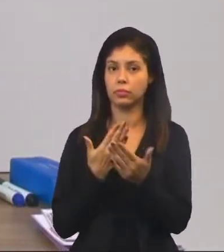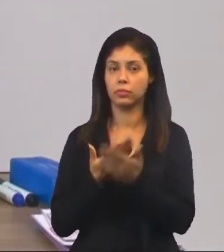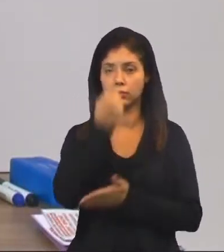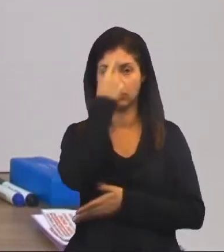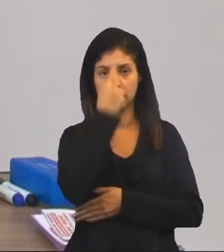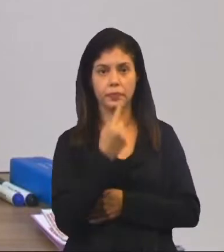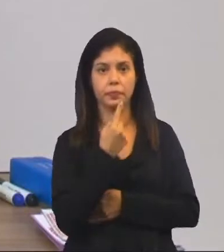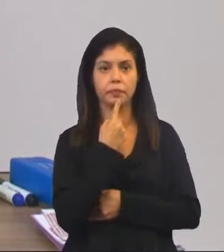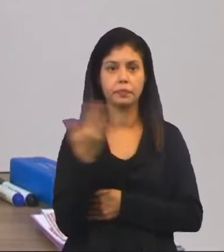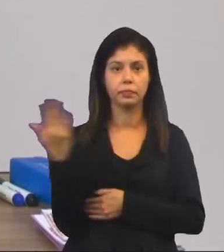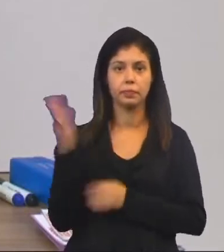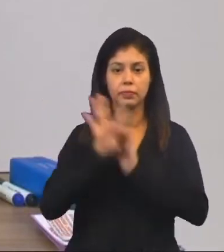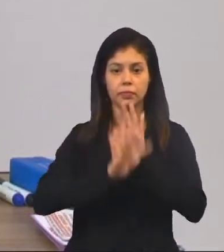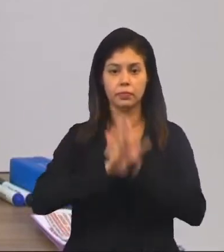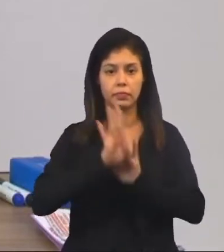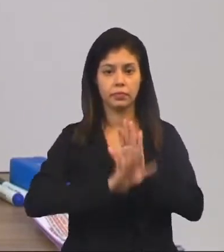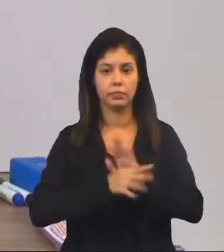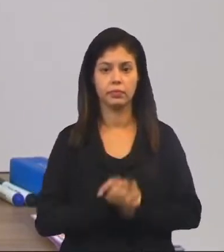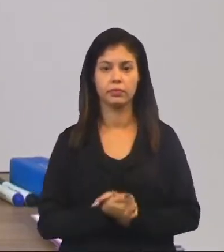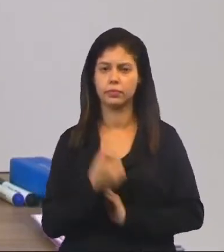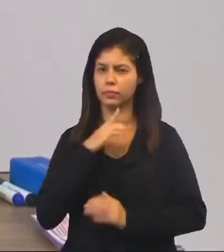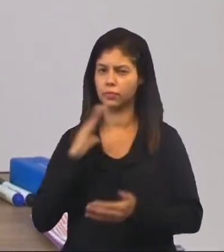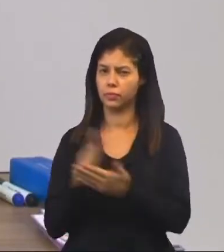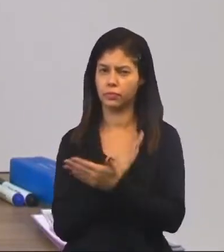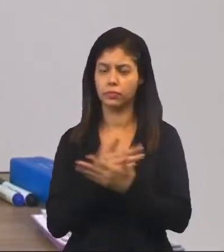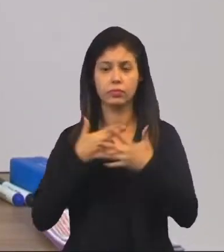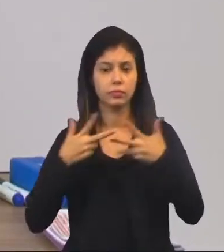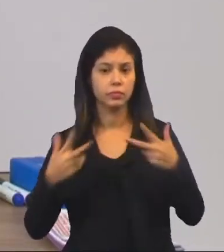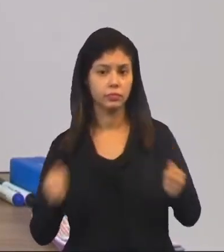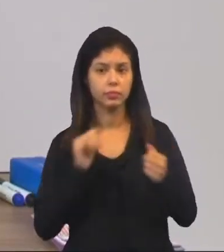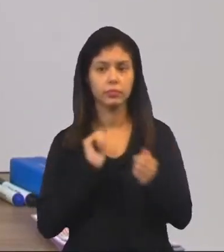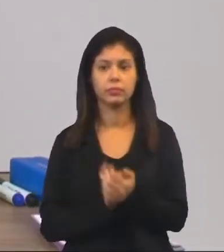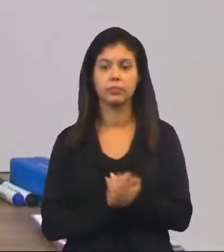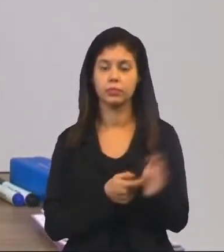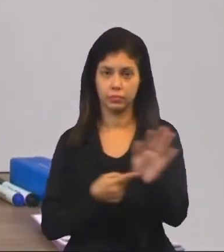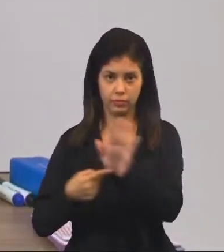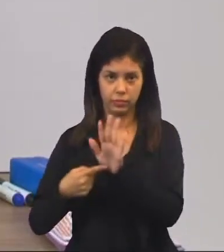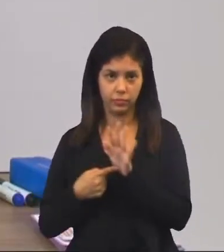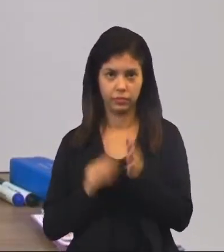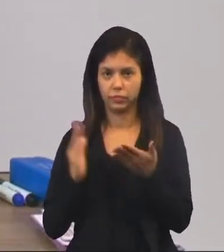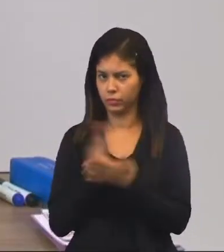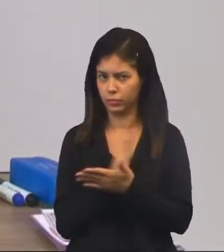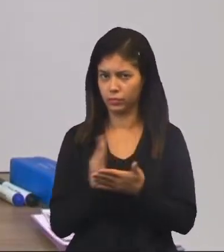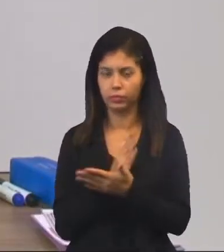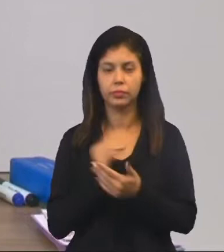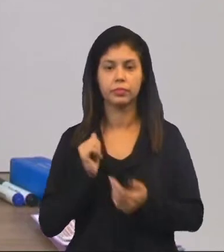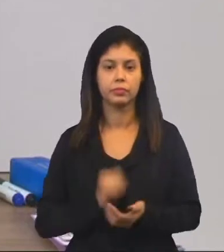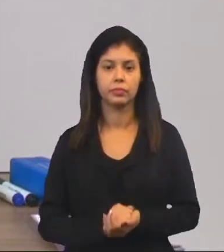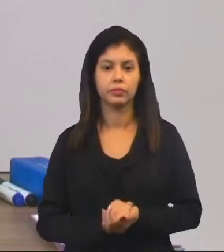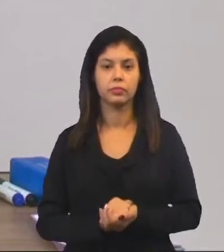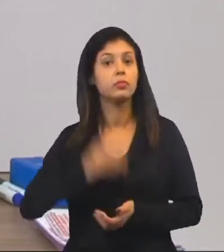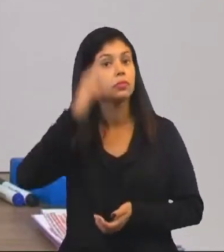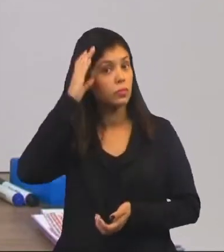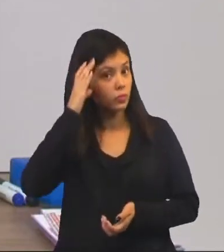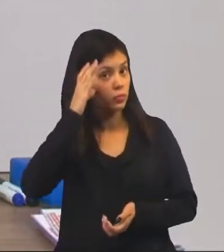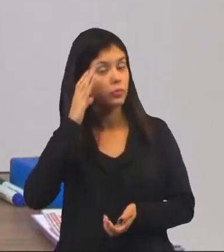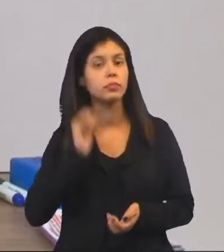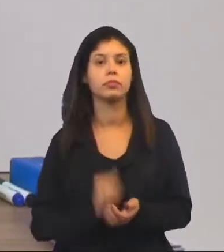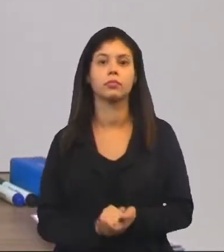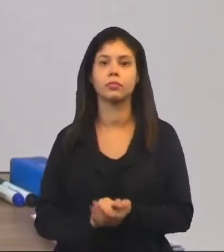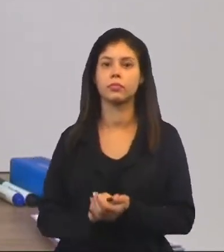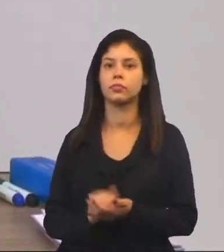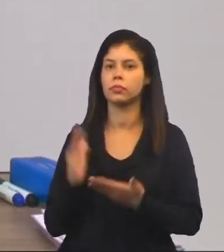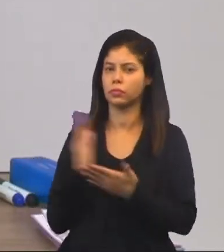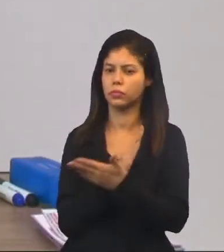imagens e nestes textos, tinha algum objeto, estava sendo oferecido algum objeto, estava conscientizando